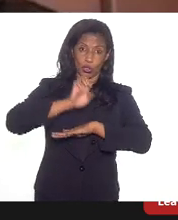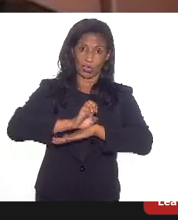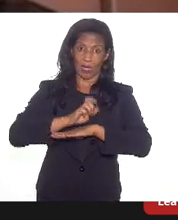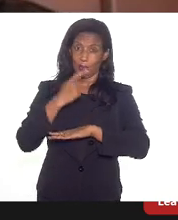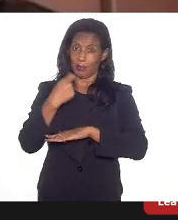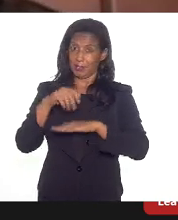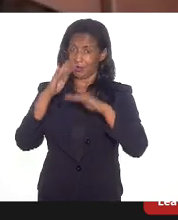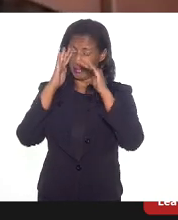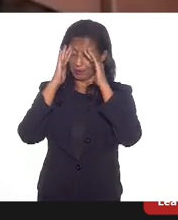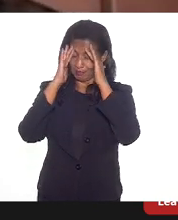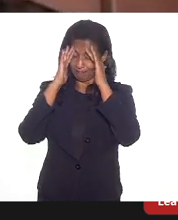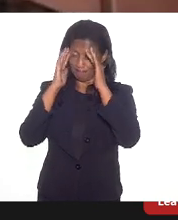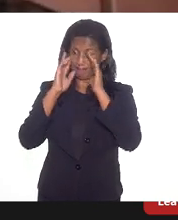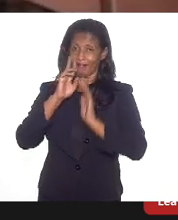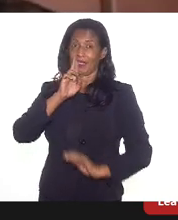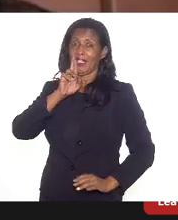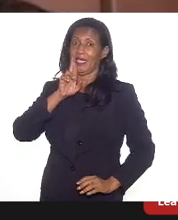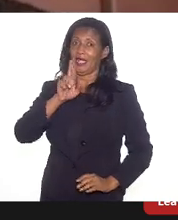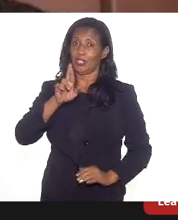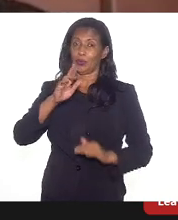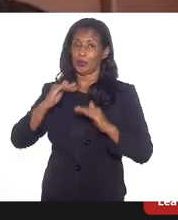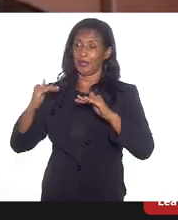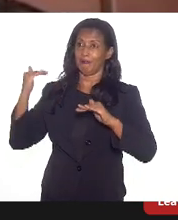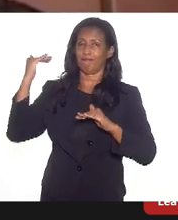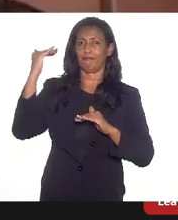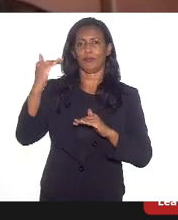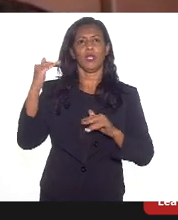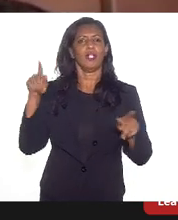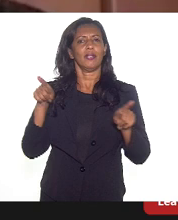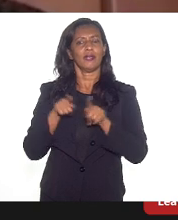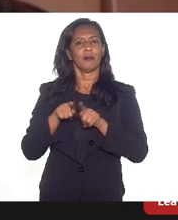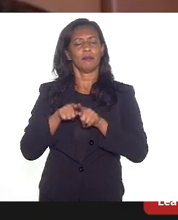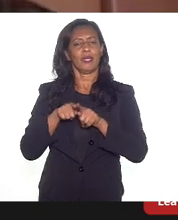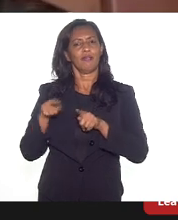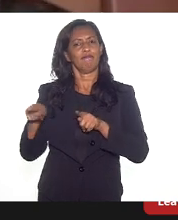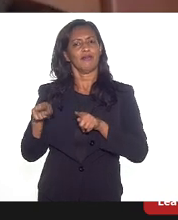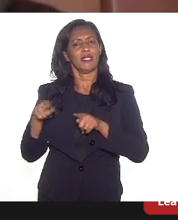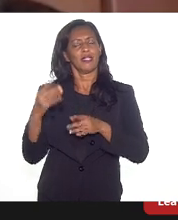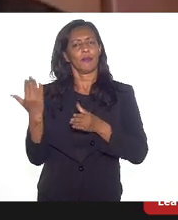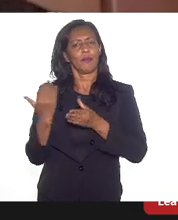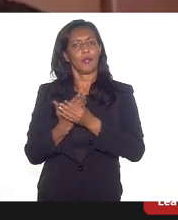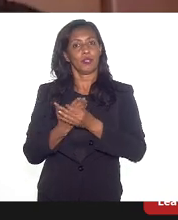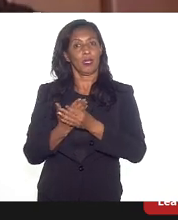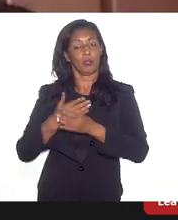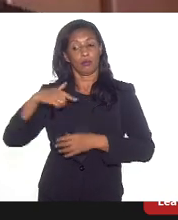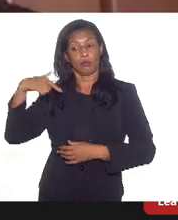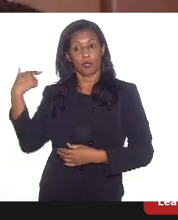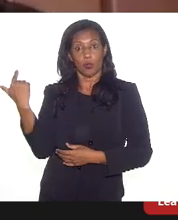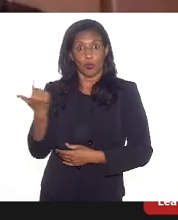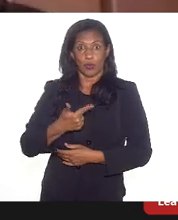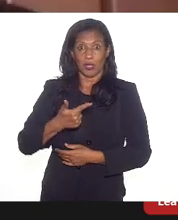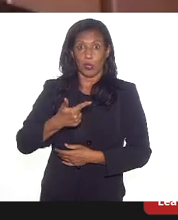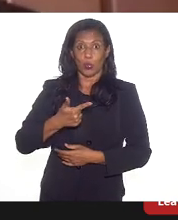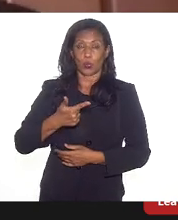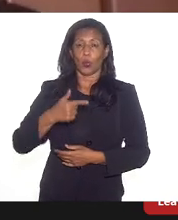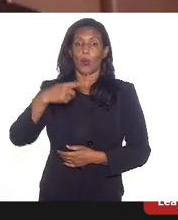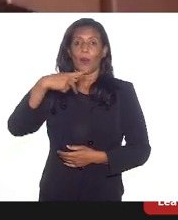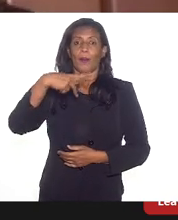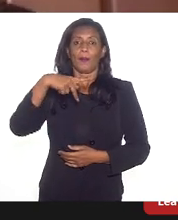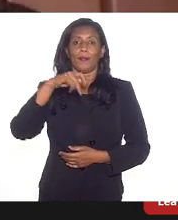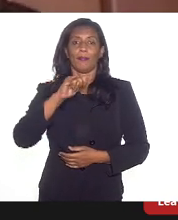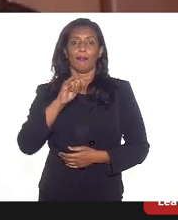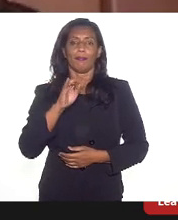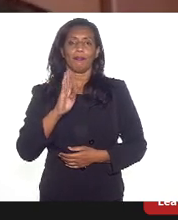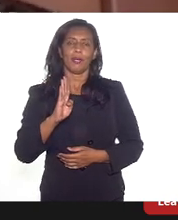responder à altura também a partir desse processo. Nós somos o segundo maior PIB per capita do Brasil,